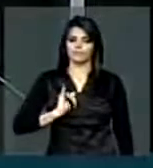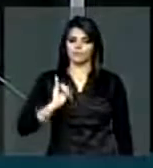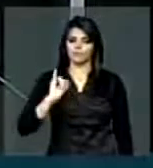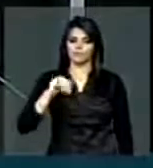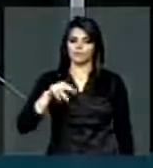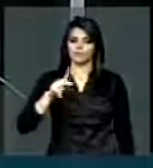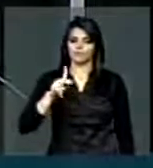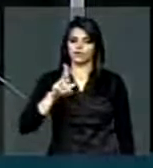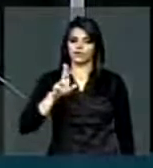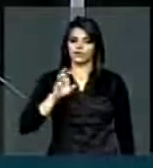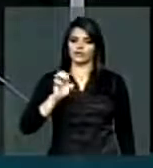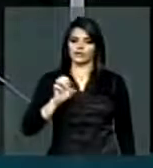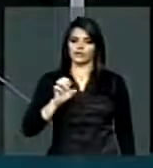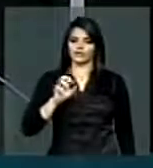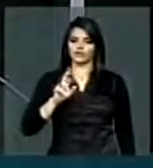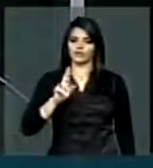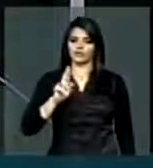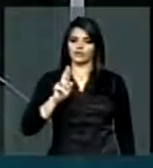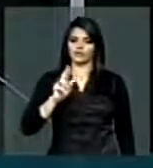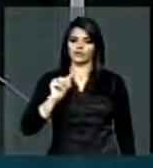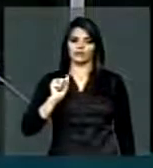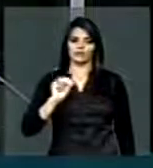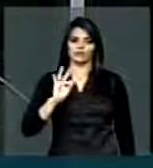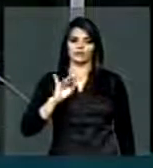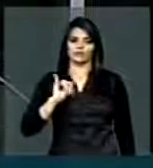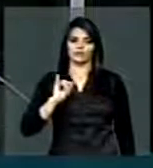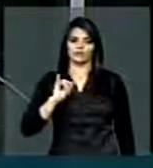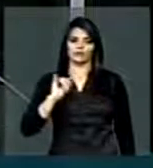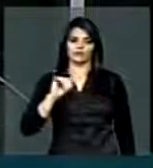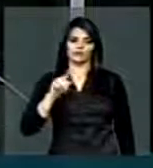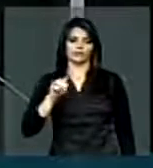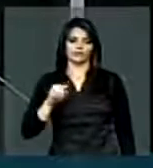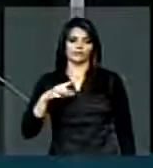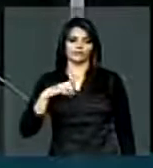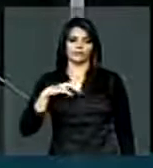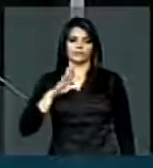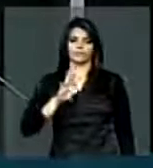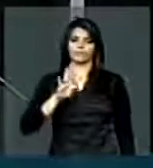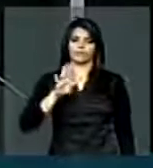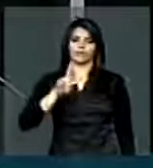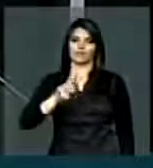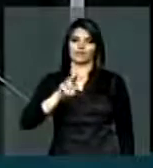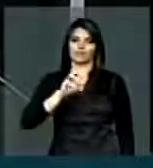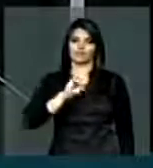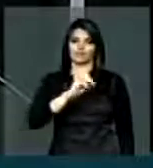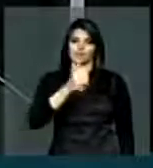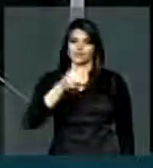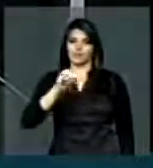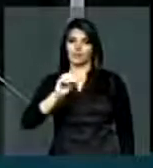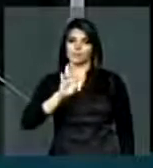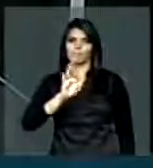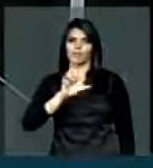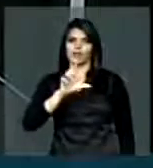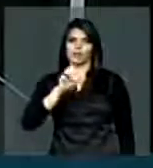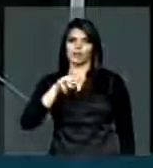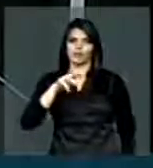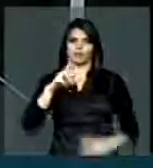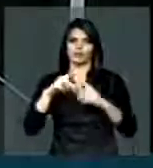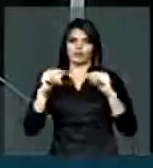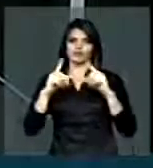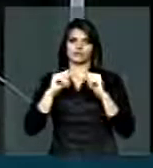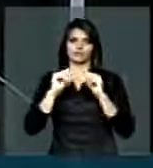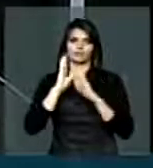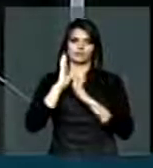onde passa a BR-010, que é a Belém-Brasília, ela está cortada